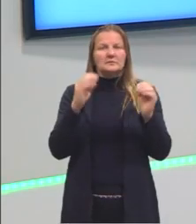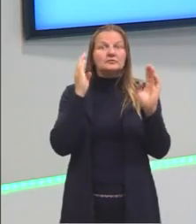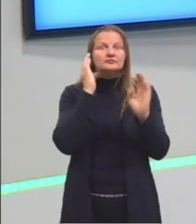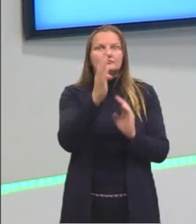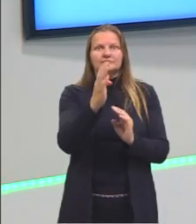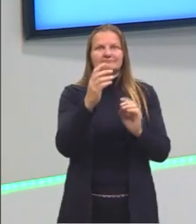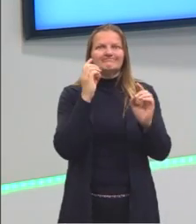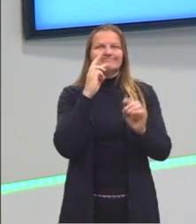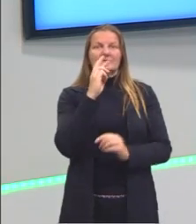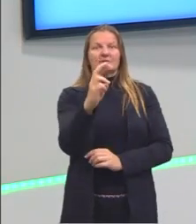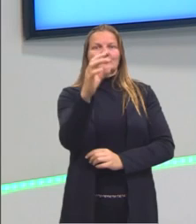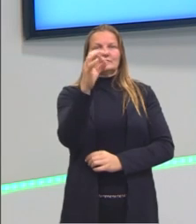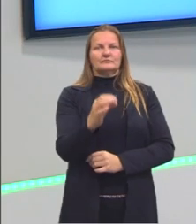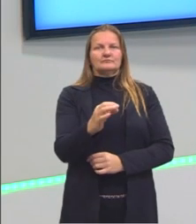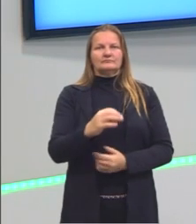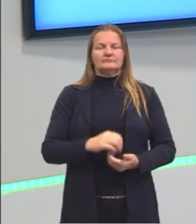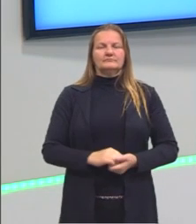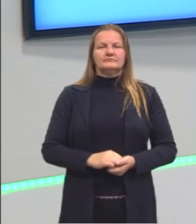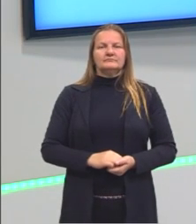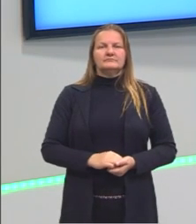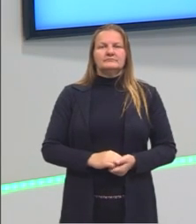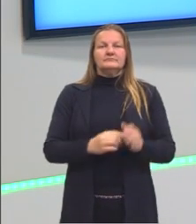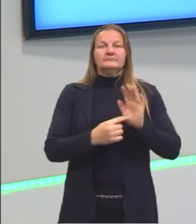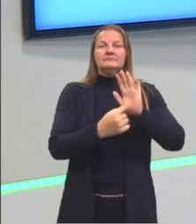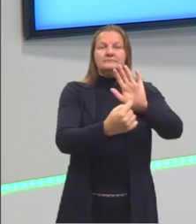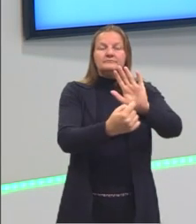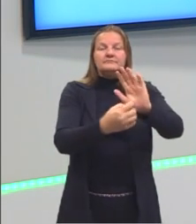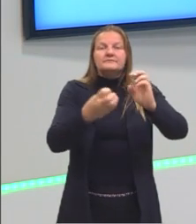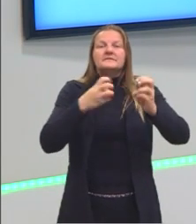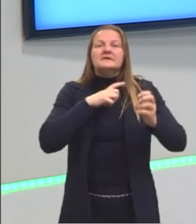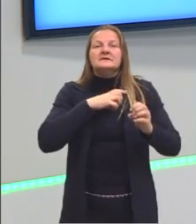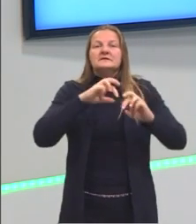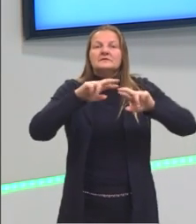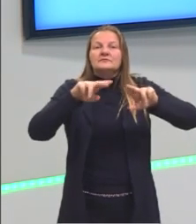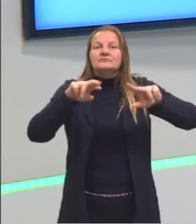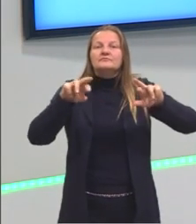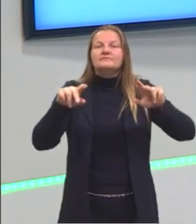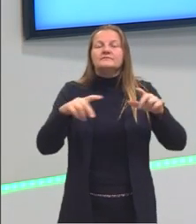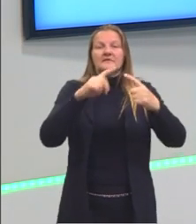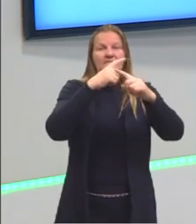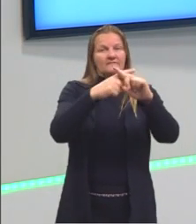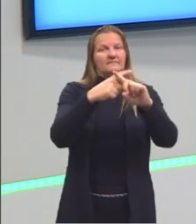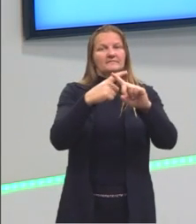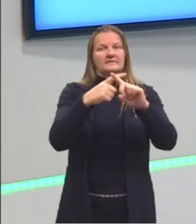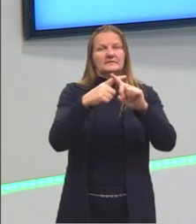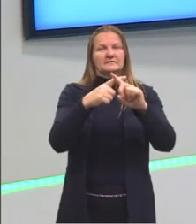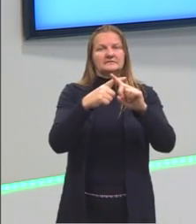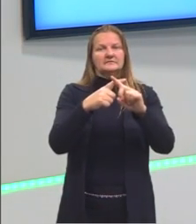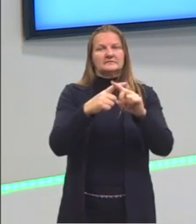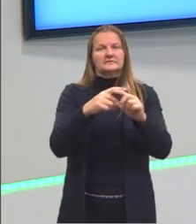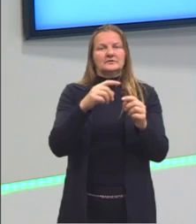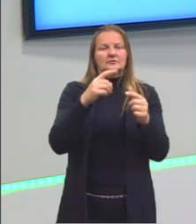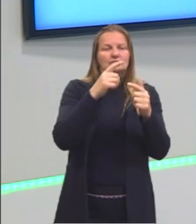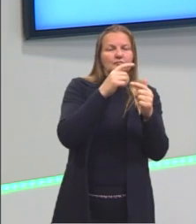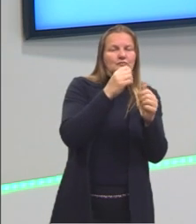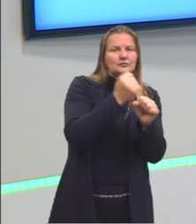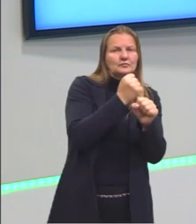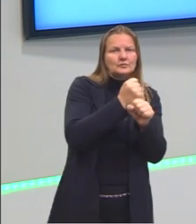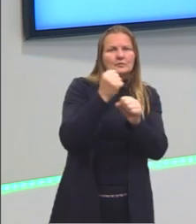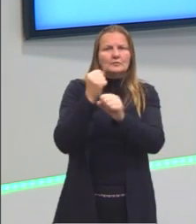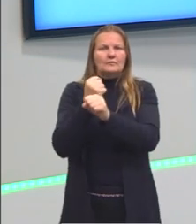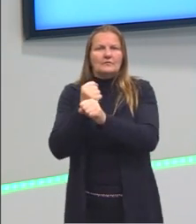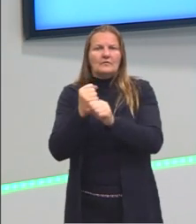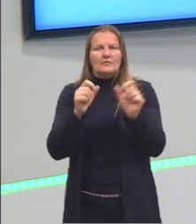É só para mostrar para vocês que aqui, quando nós temos multiplicação, nós temos ali produto de fatores,